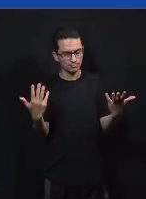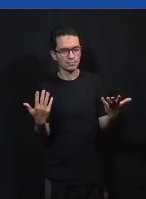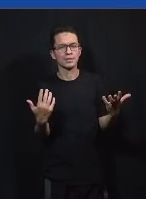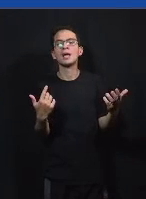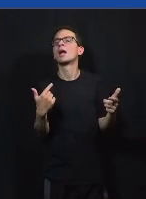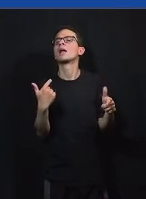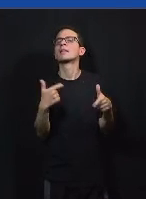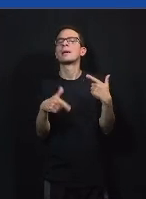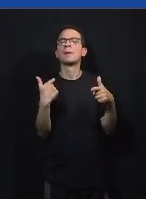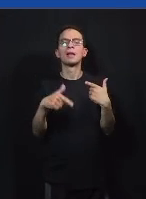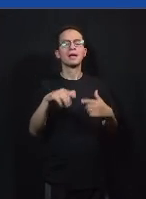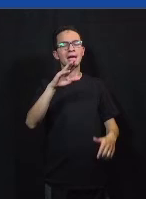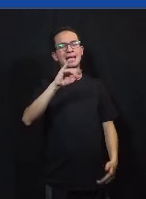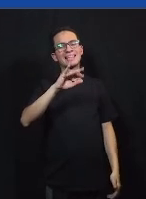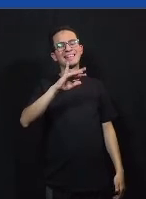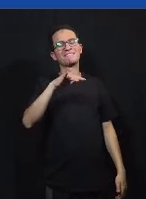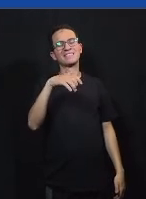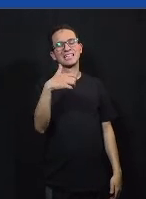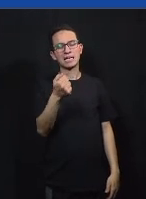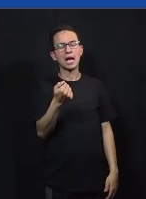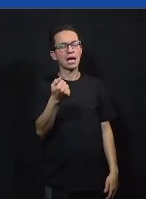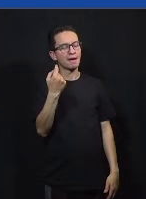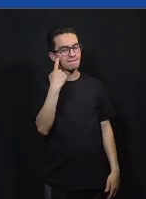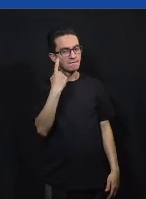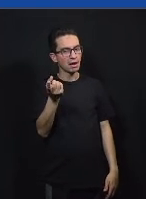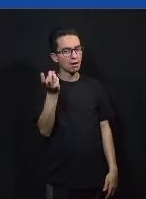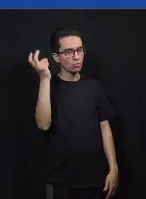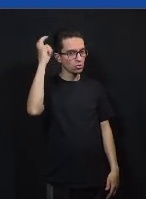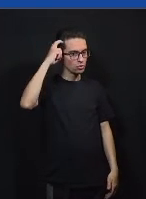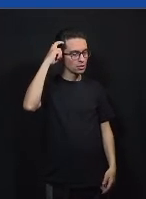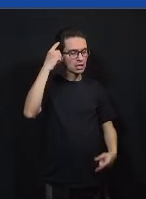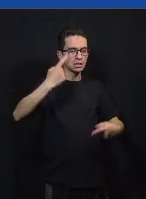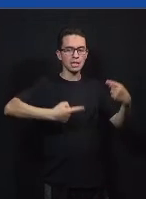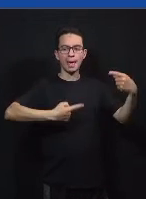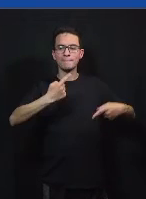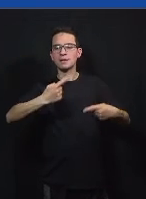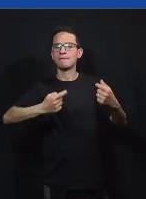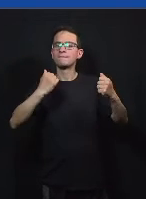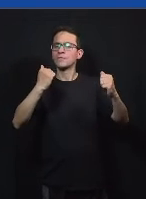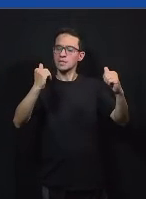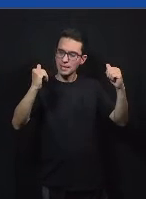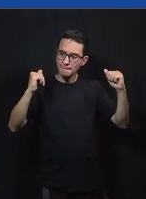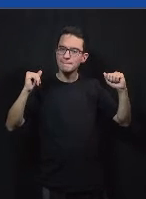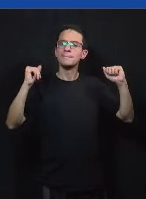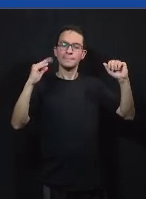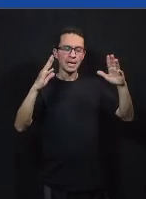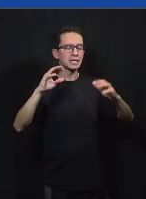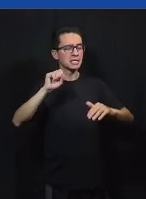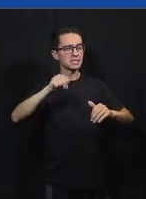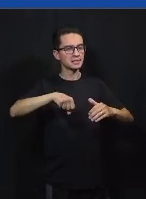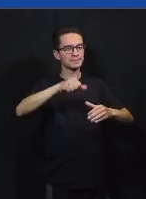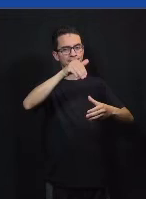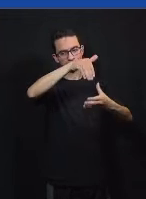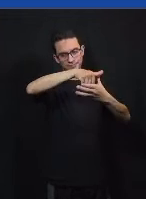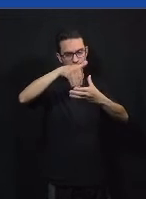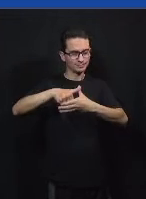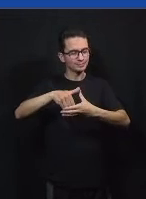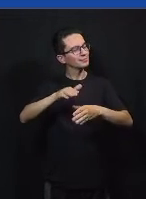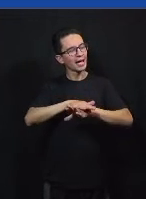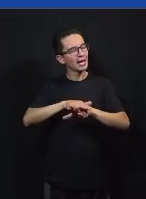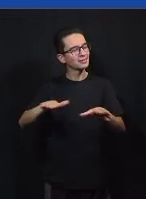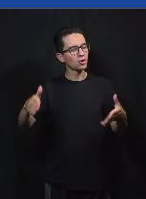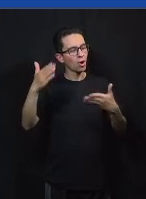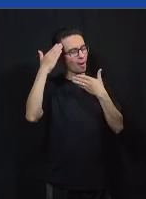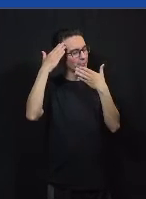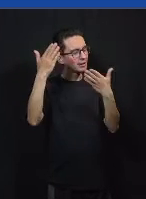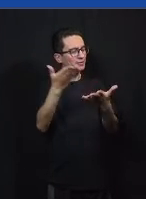cívica ou a cultura de debates a gente também fortalece a nossa democracia e é isso obrigada a